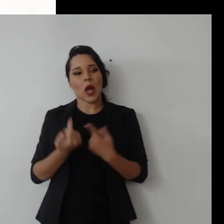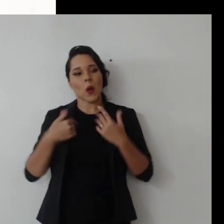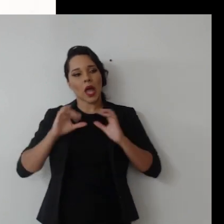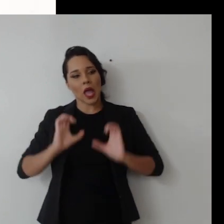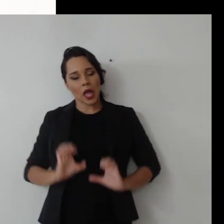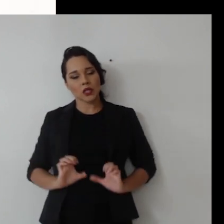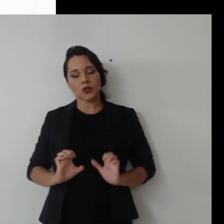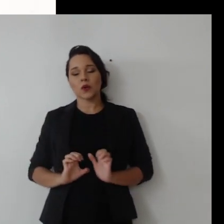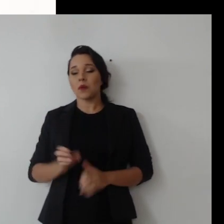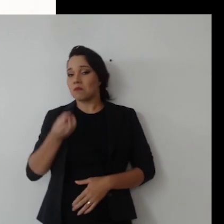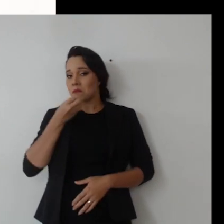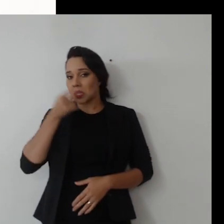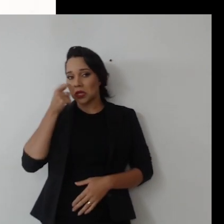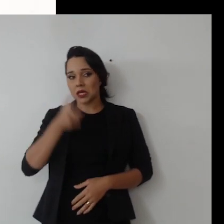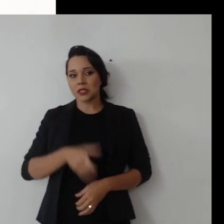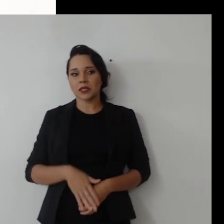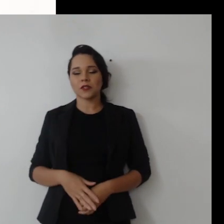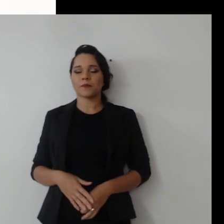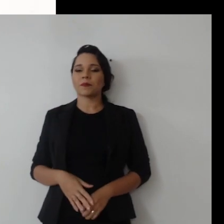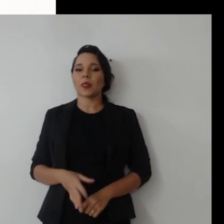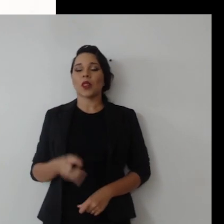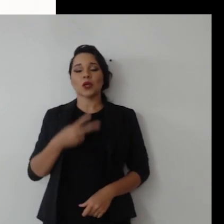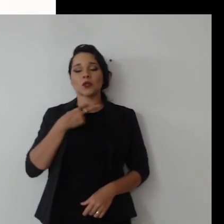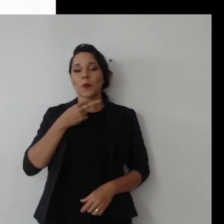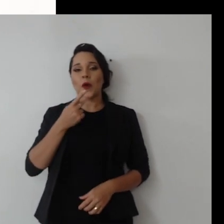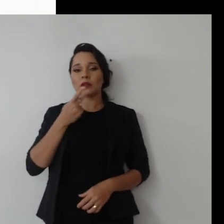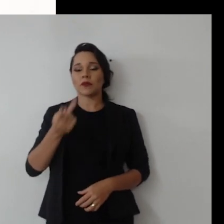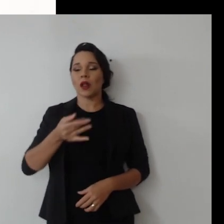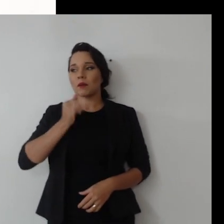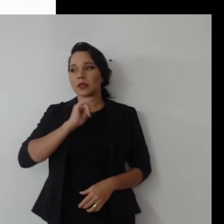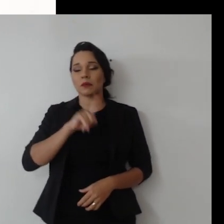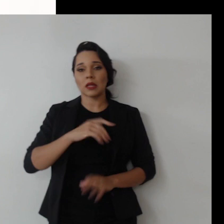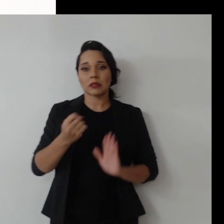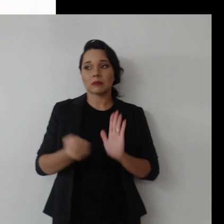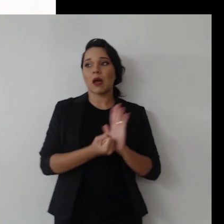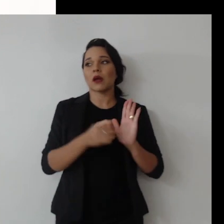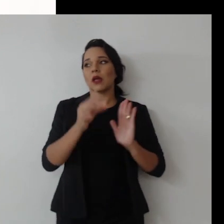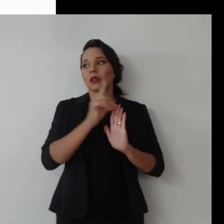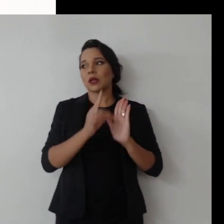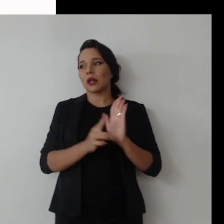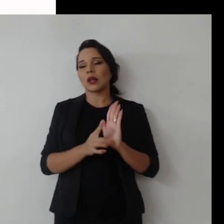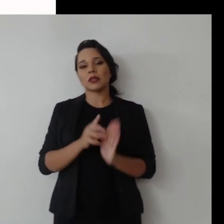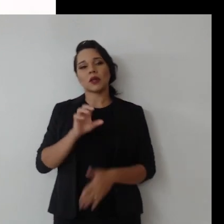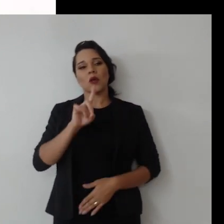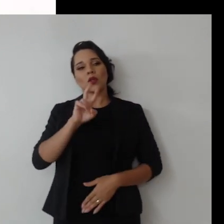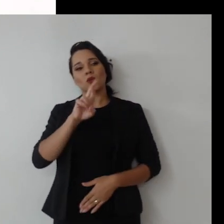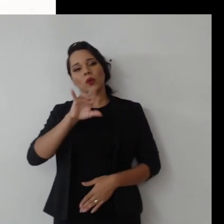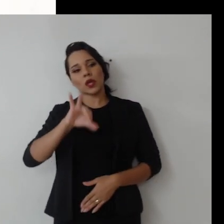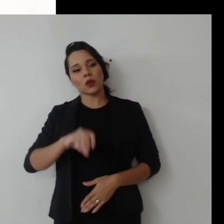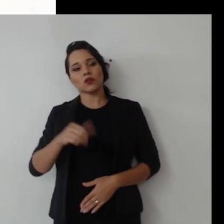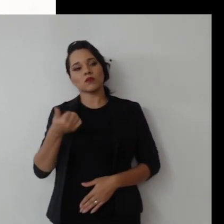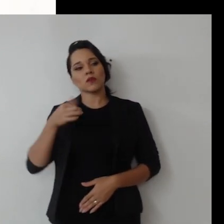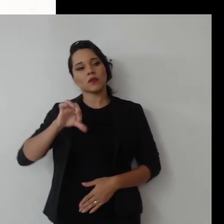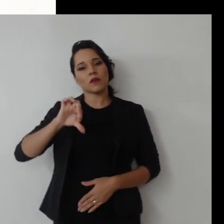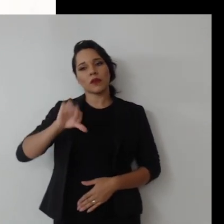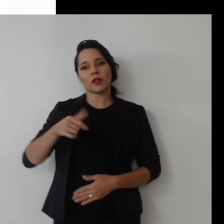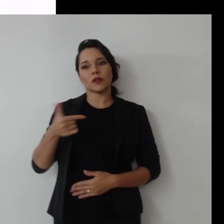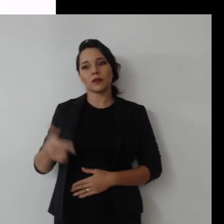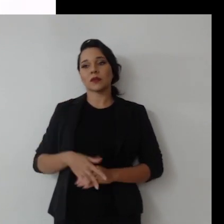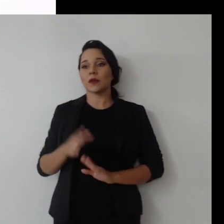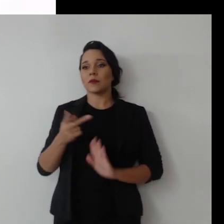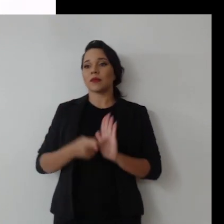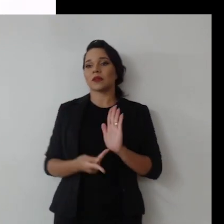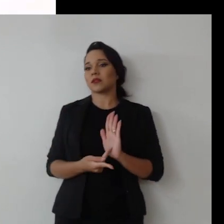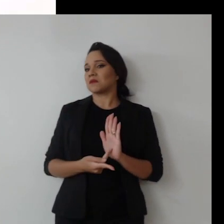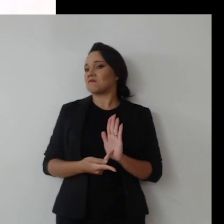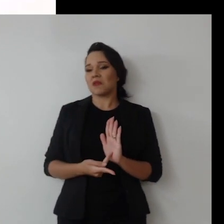ético, bastante interessante. Então, a gente não pode falar nesses marcos, a Declaração do Rio de 92, que lá, no